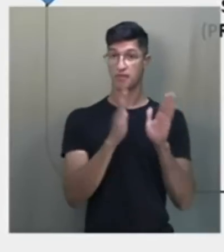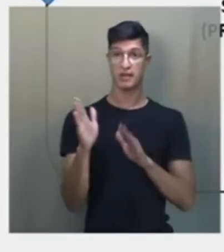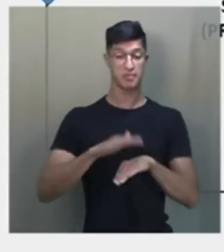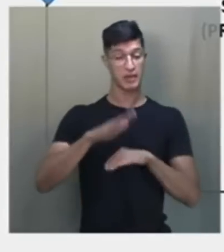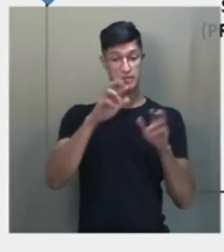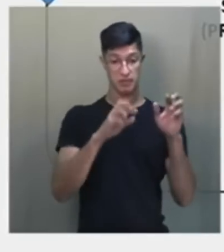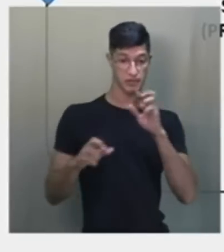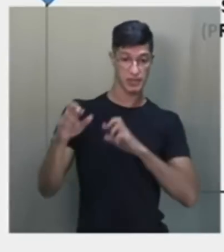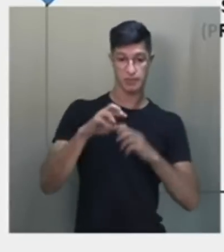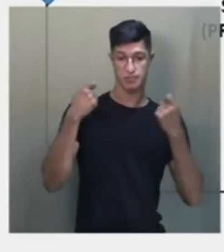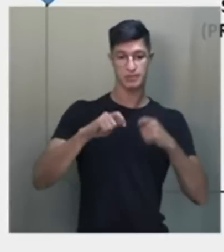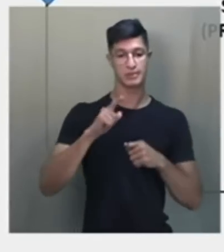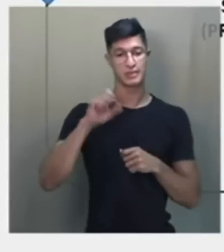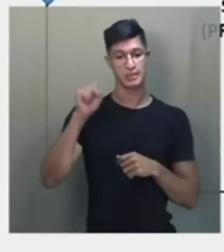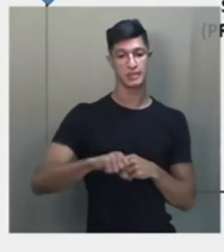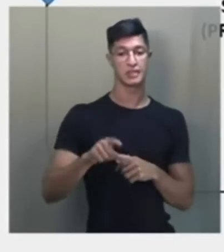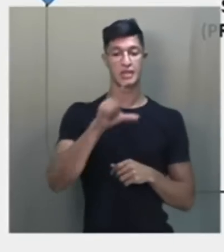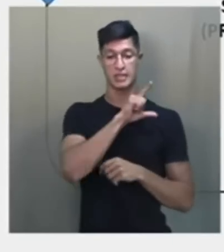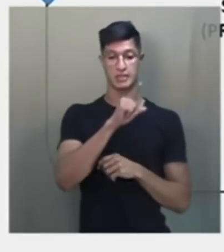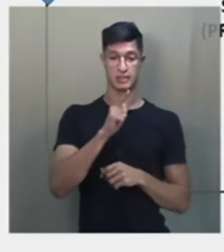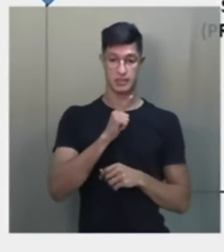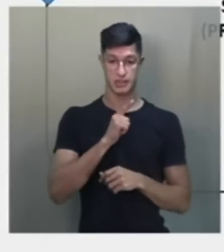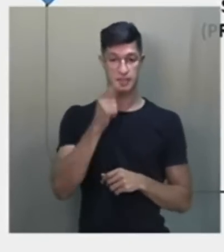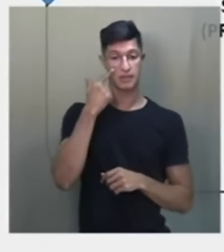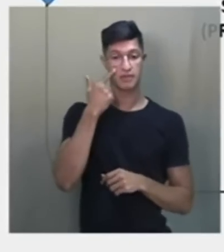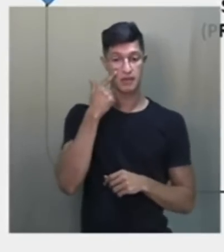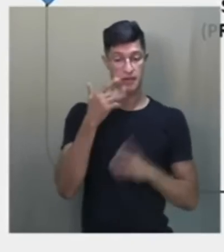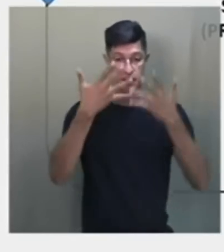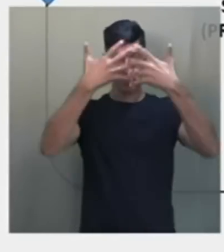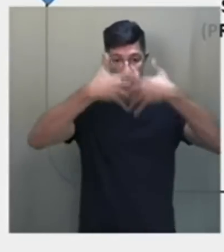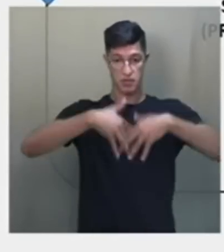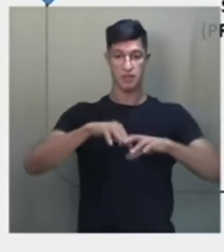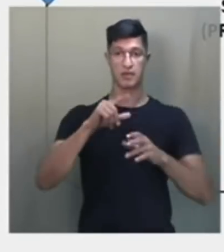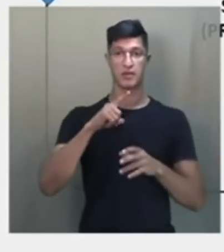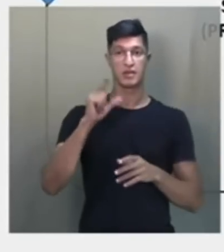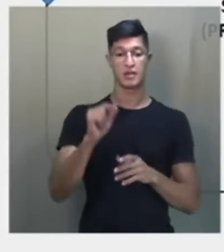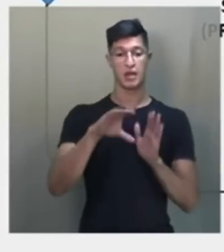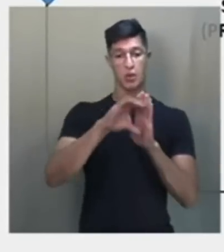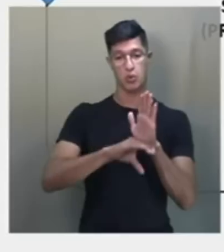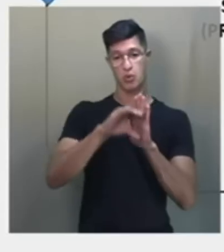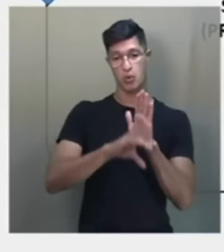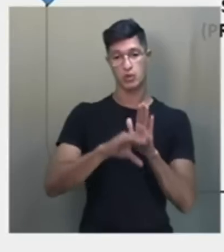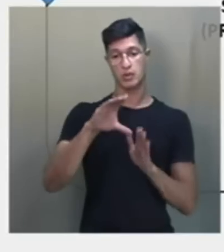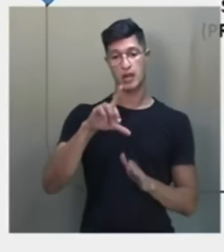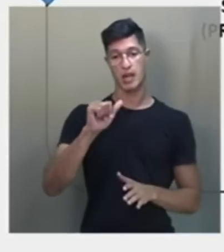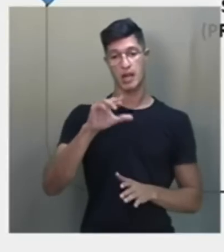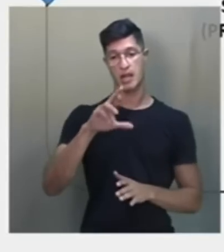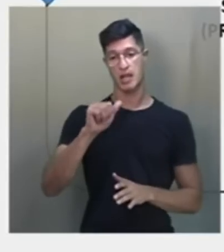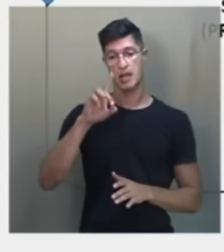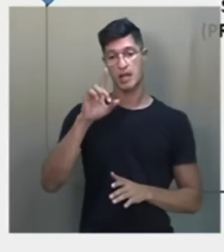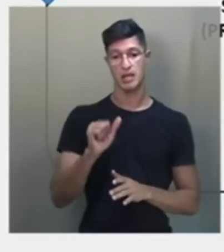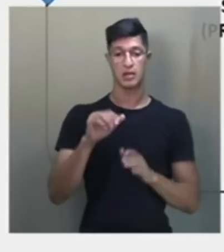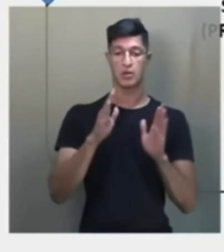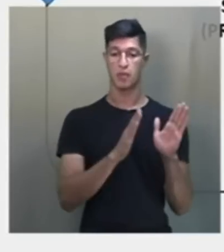verificação, deveria sim, antes de transmitir, verificar o funcionamento daquele código que está lacrado como uma